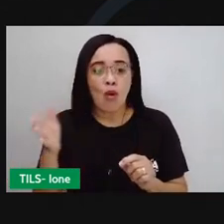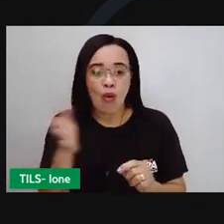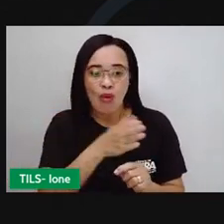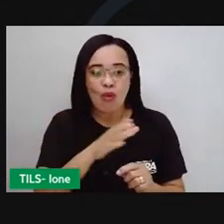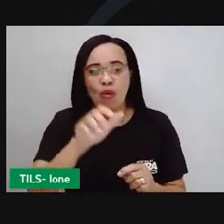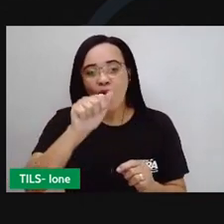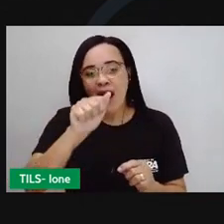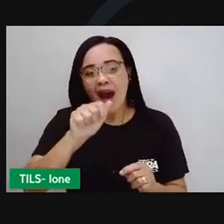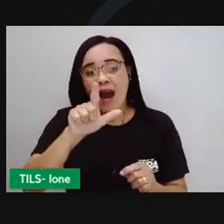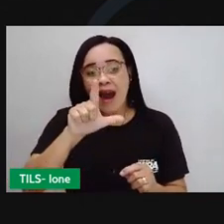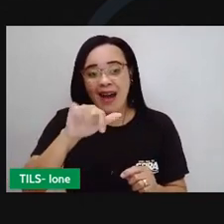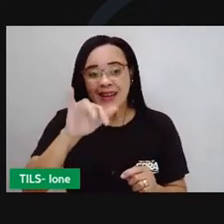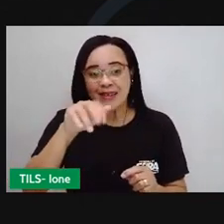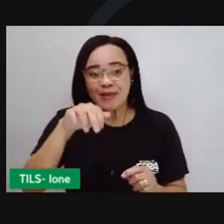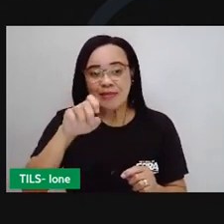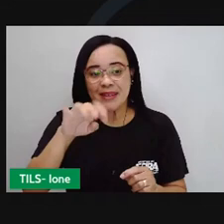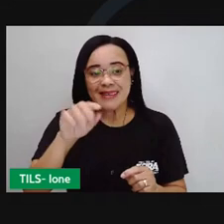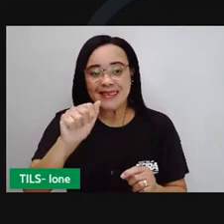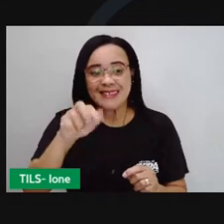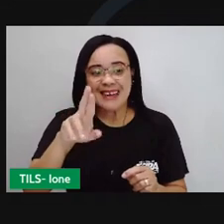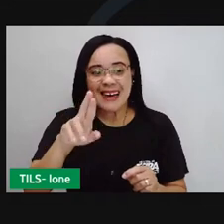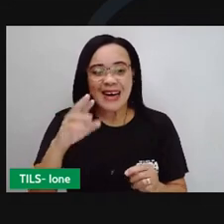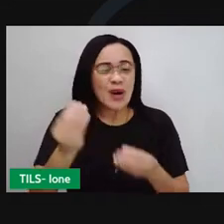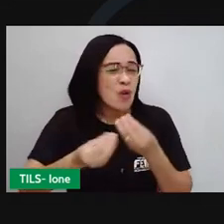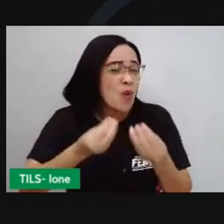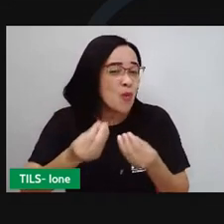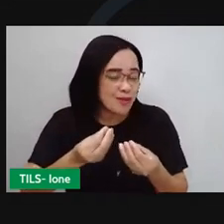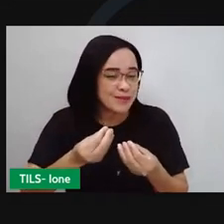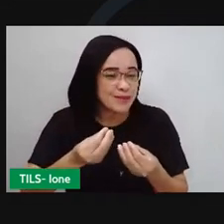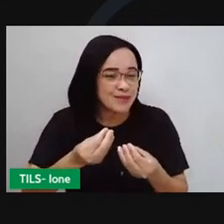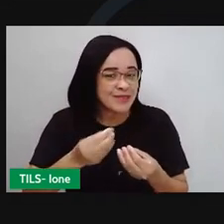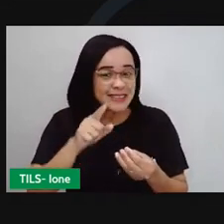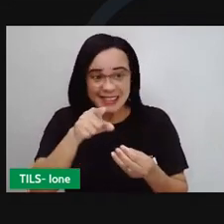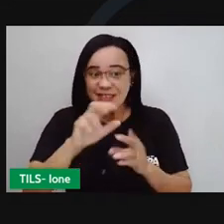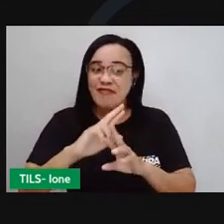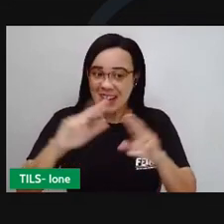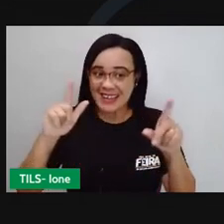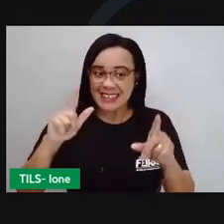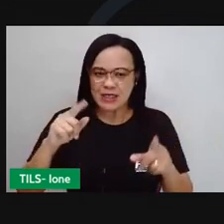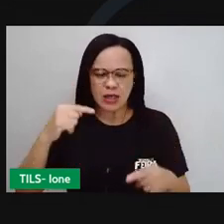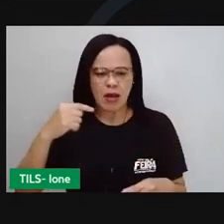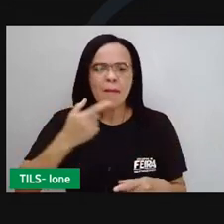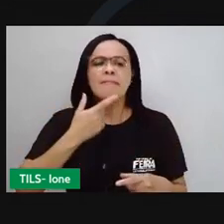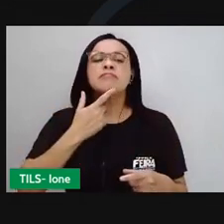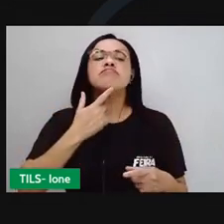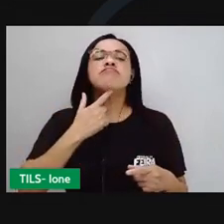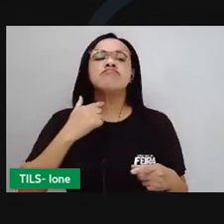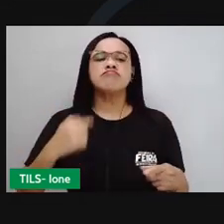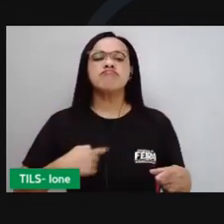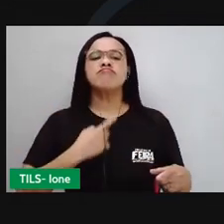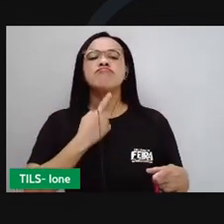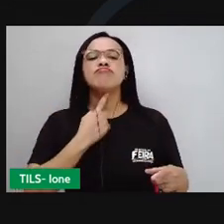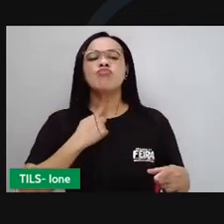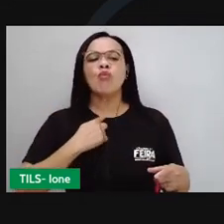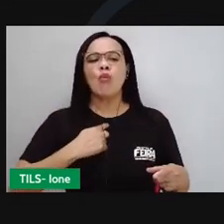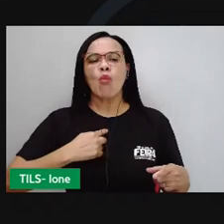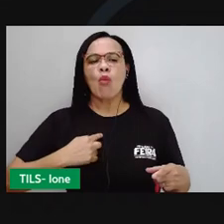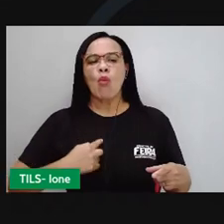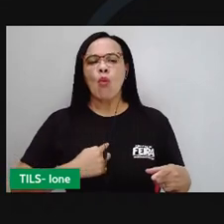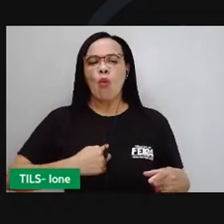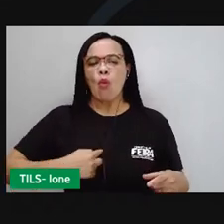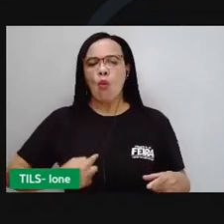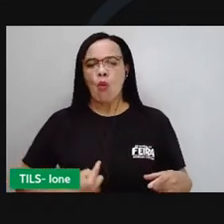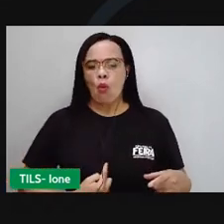Não é esse tipo de bolo, não. O bolo alimentar desce por um longo tubo chamado esôfago. O